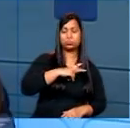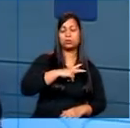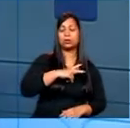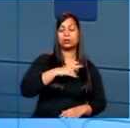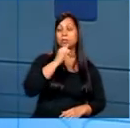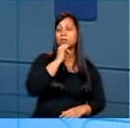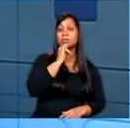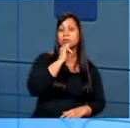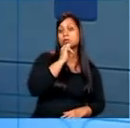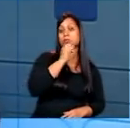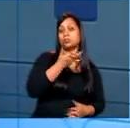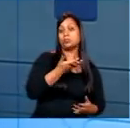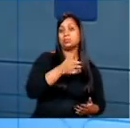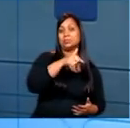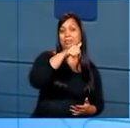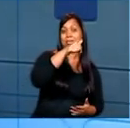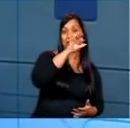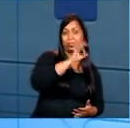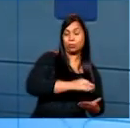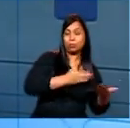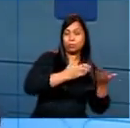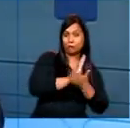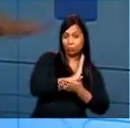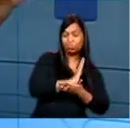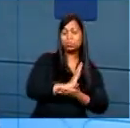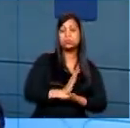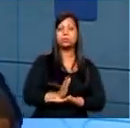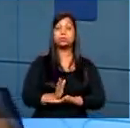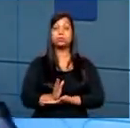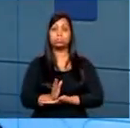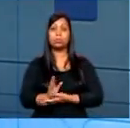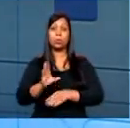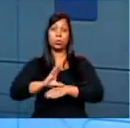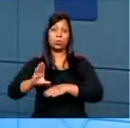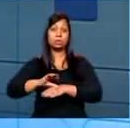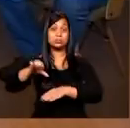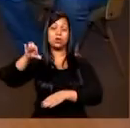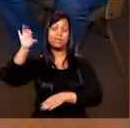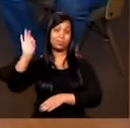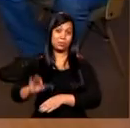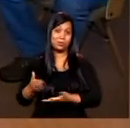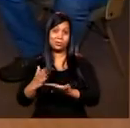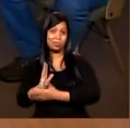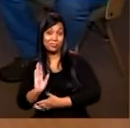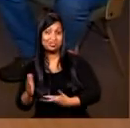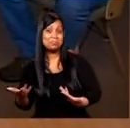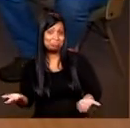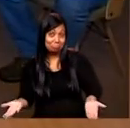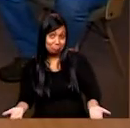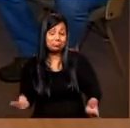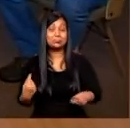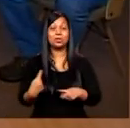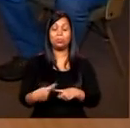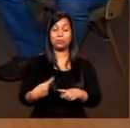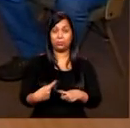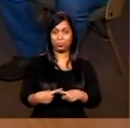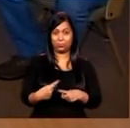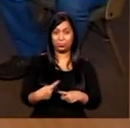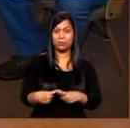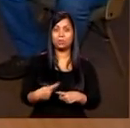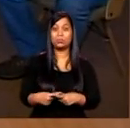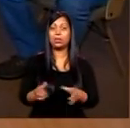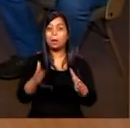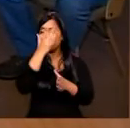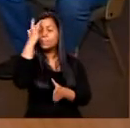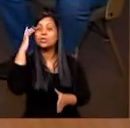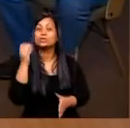então, de tantos alunos a gente tem 70% de aprovação, o cursinho teria mais ou menos 90% de aprovação. Por quê? A gente termina com